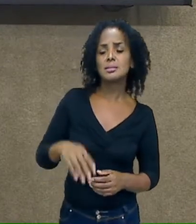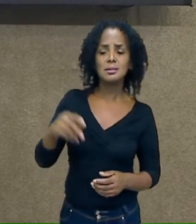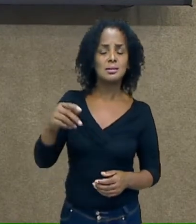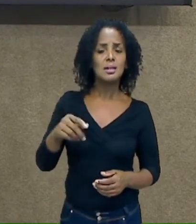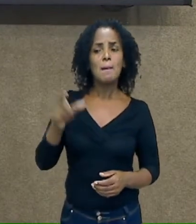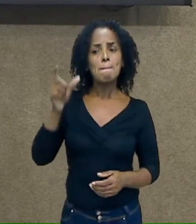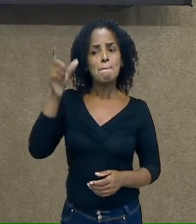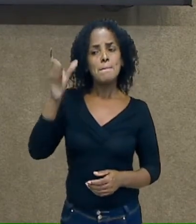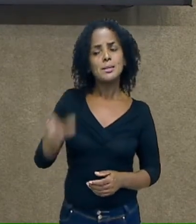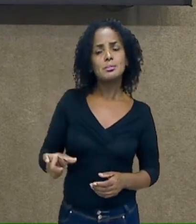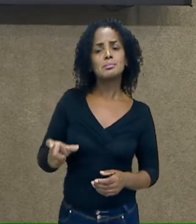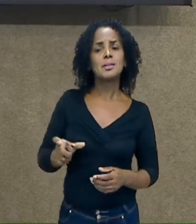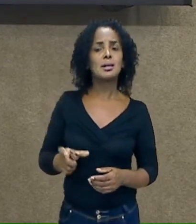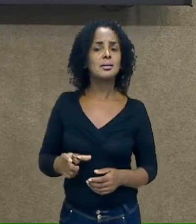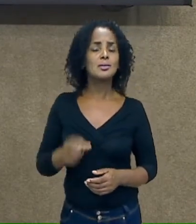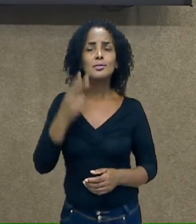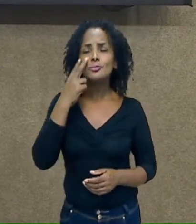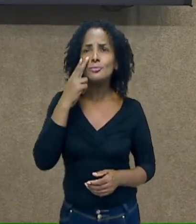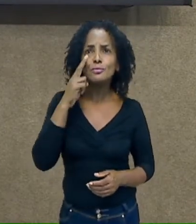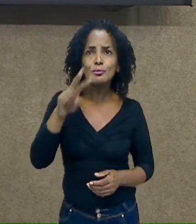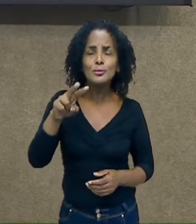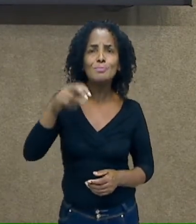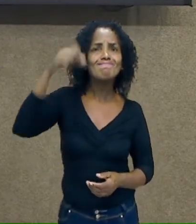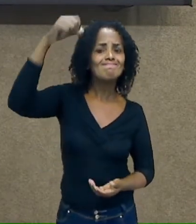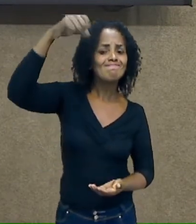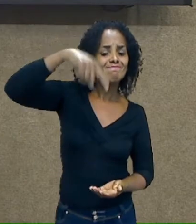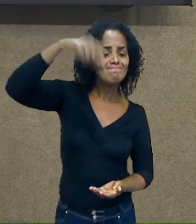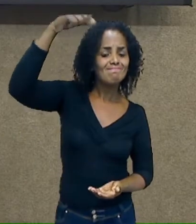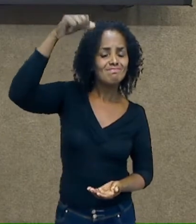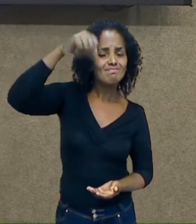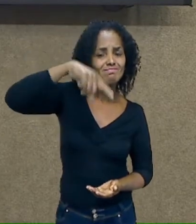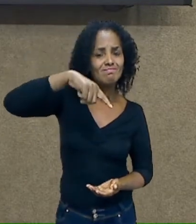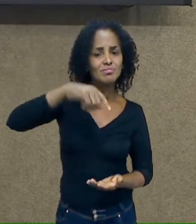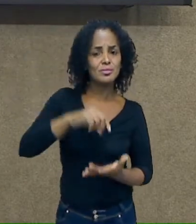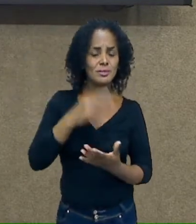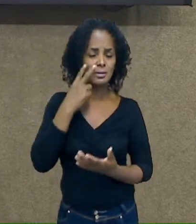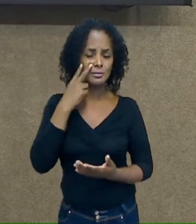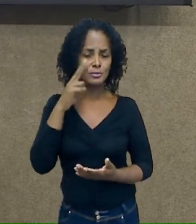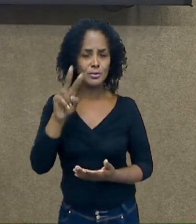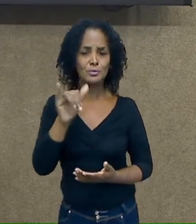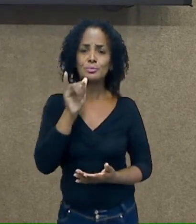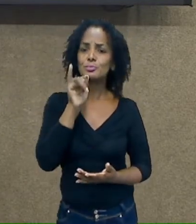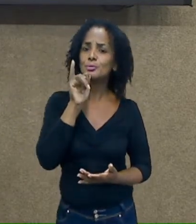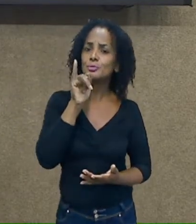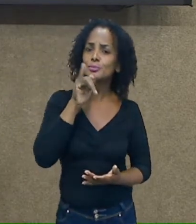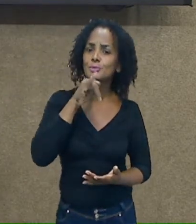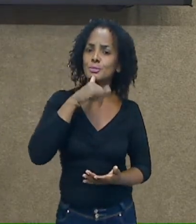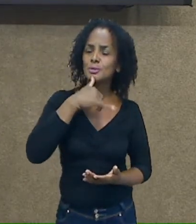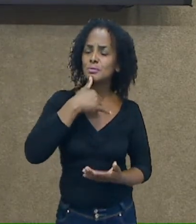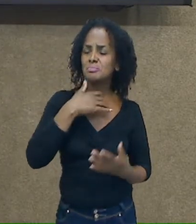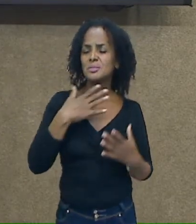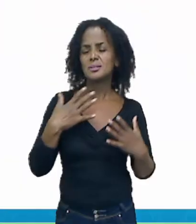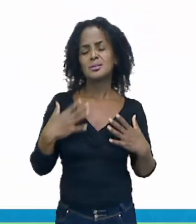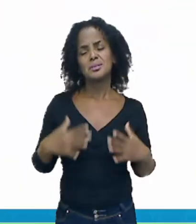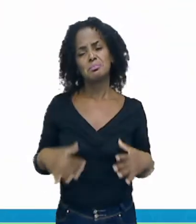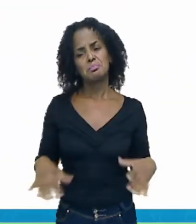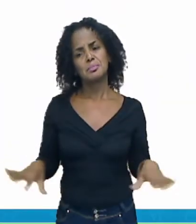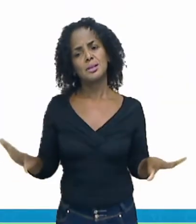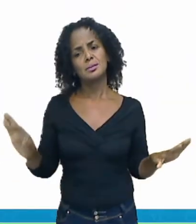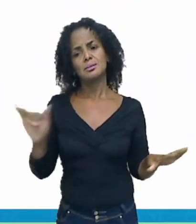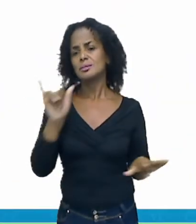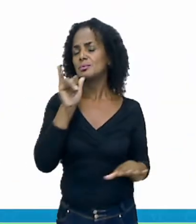história ficou quando viu as gotinhas atrapalhando o seu piquenique, não é? Ela ficou desanimada.